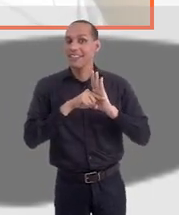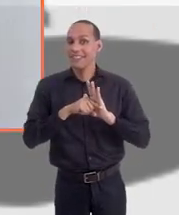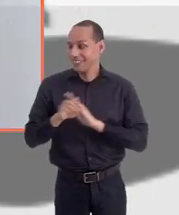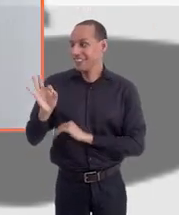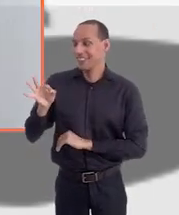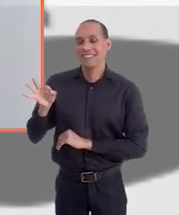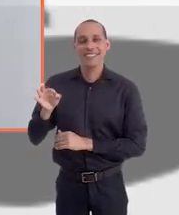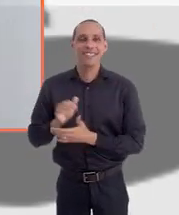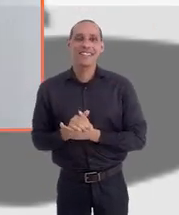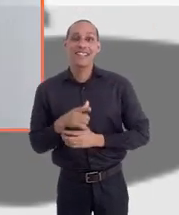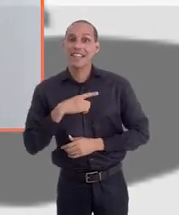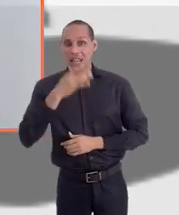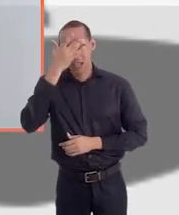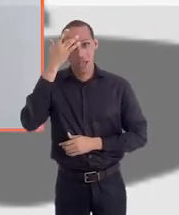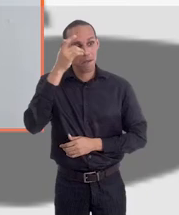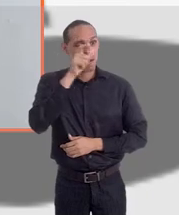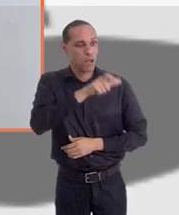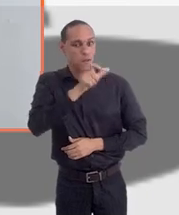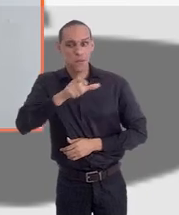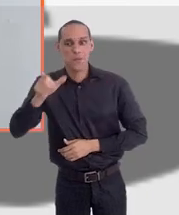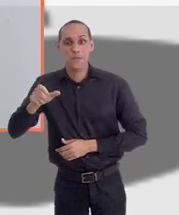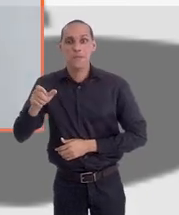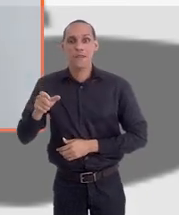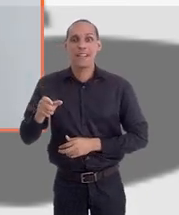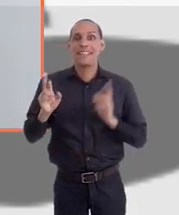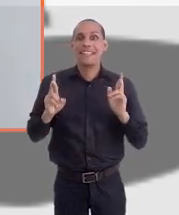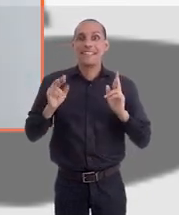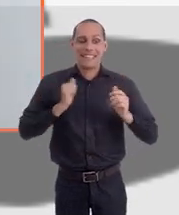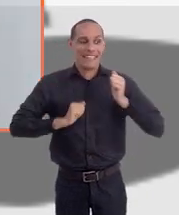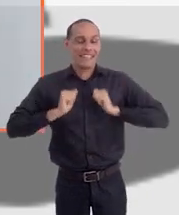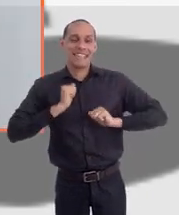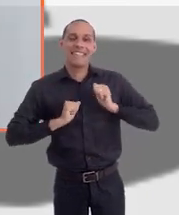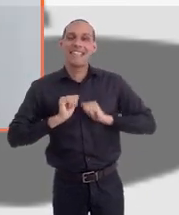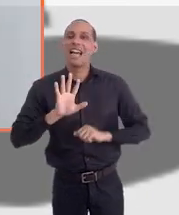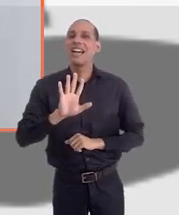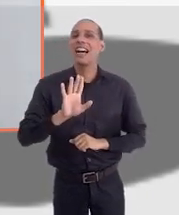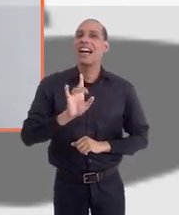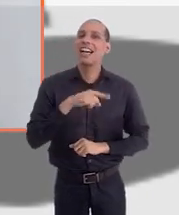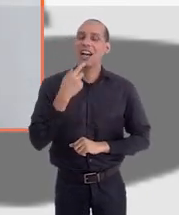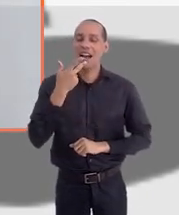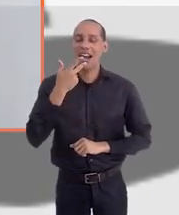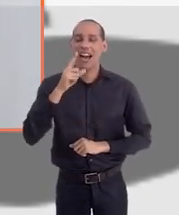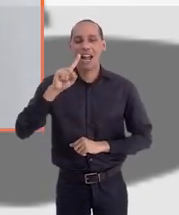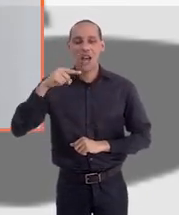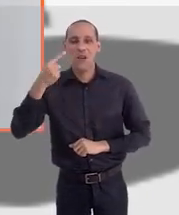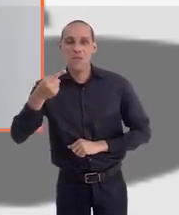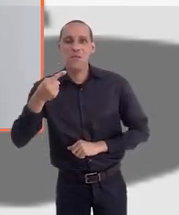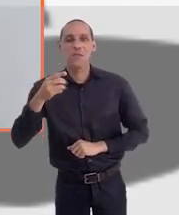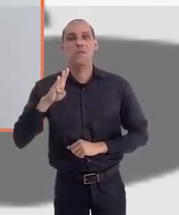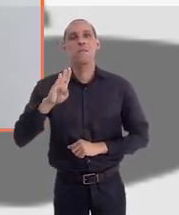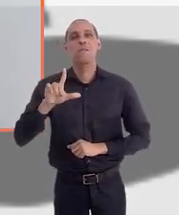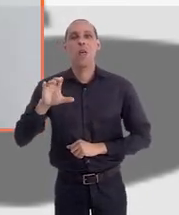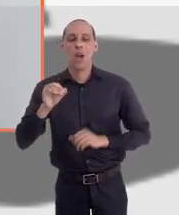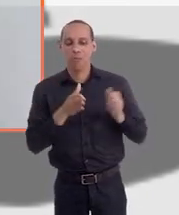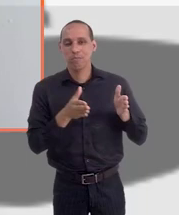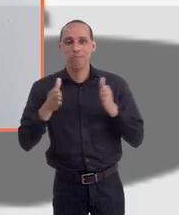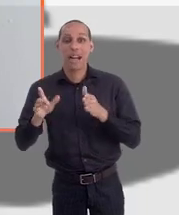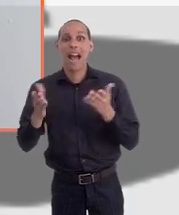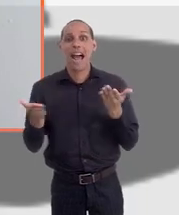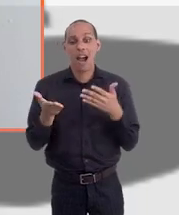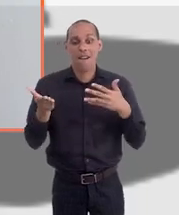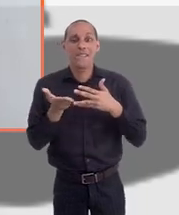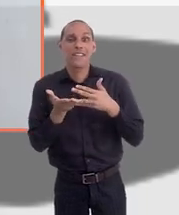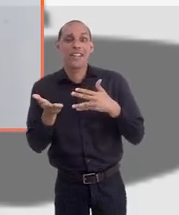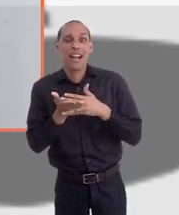Alexandre? Tem gente aí já na expectativa, com os nervos à flor da pele, mas a gente vai falar sobre isso no próximo bloco, porque a gente vai